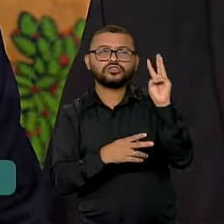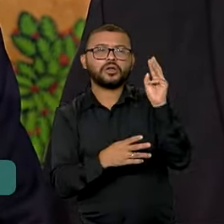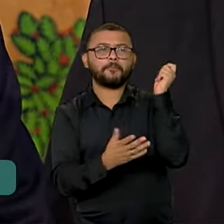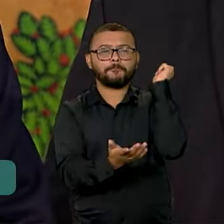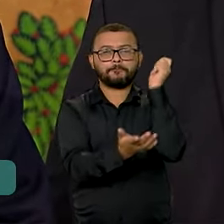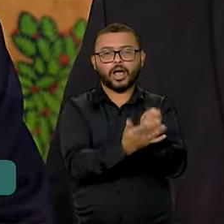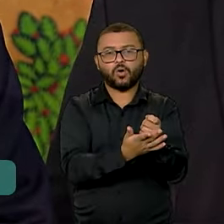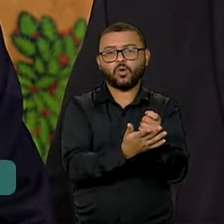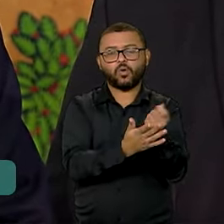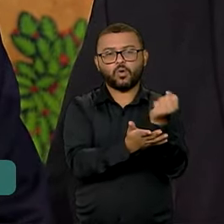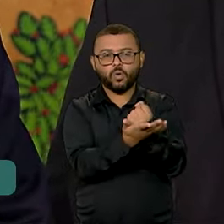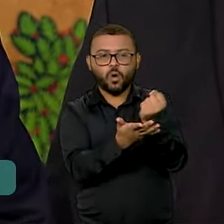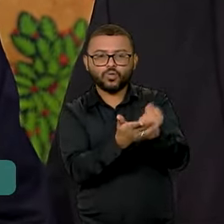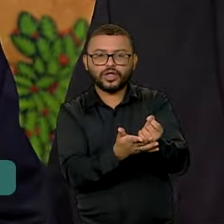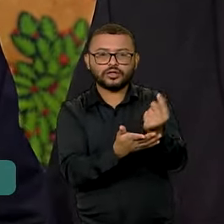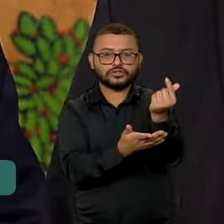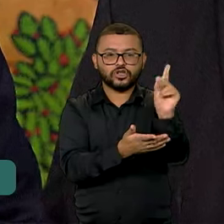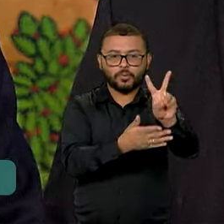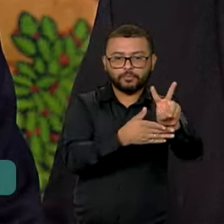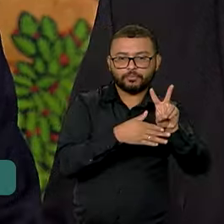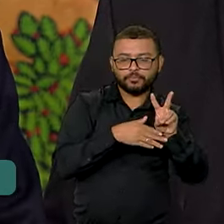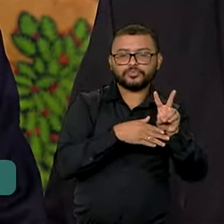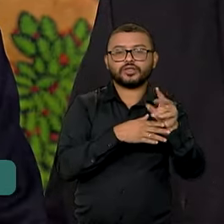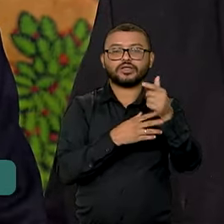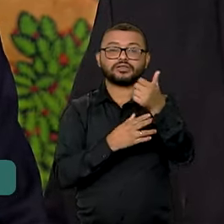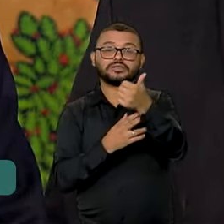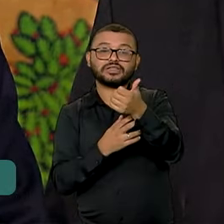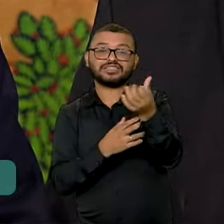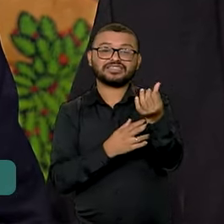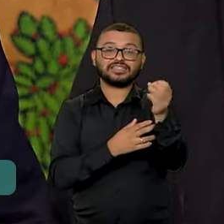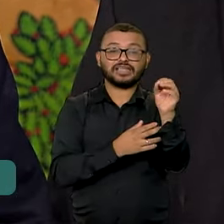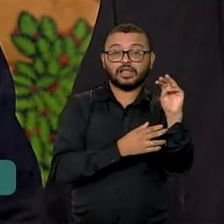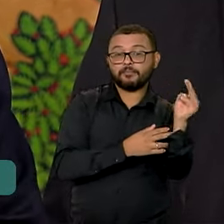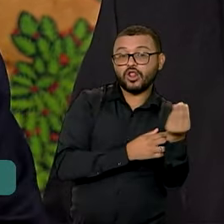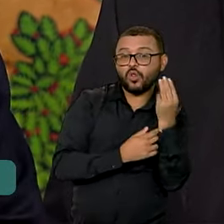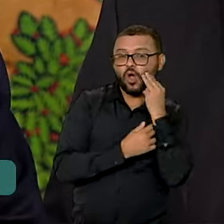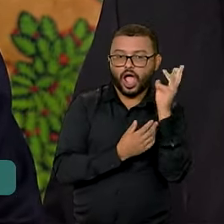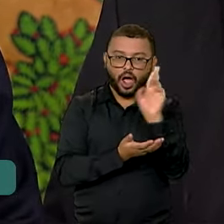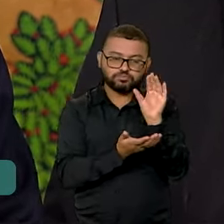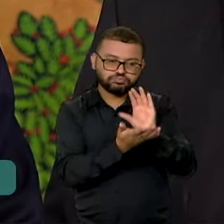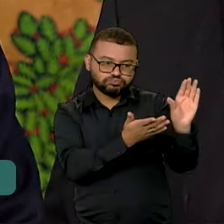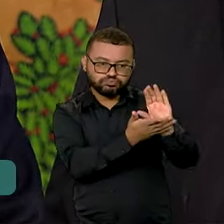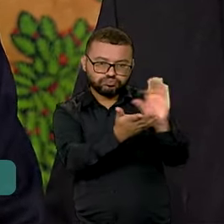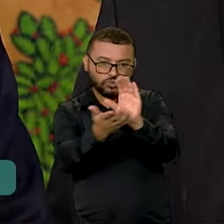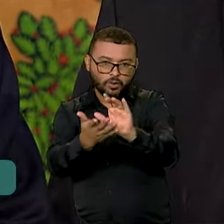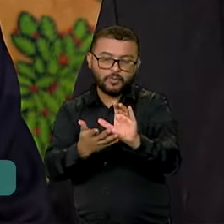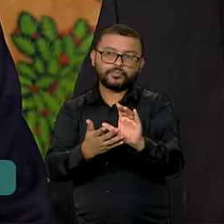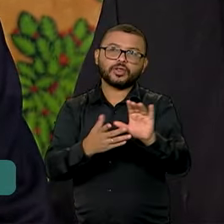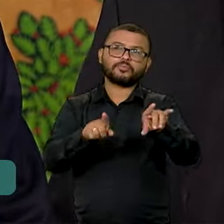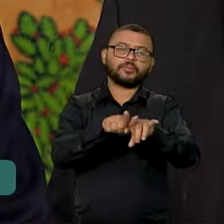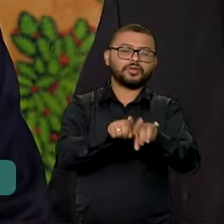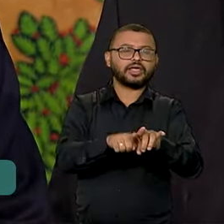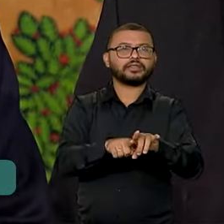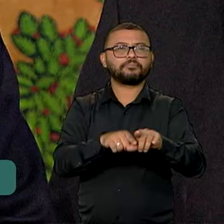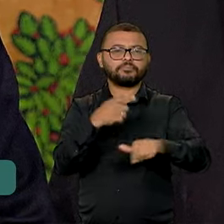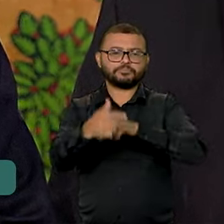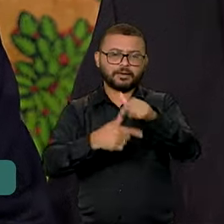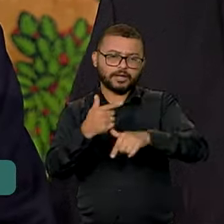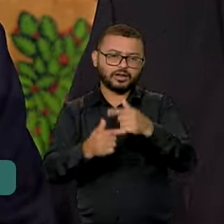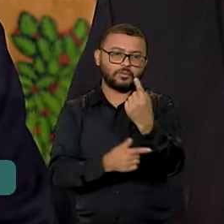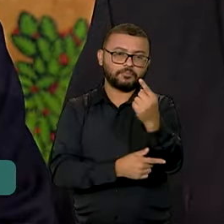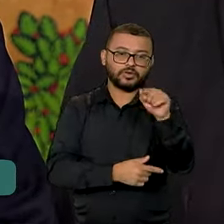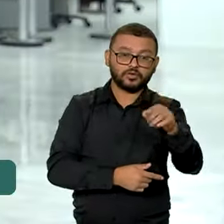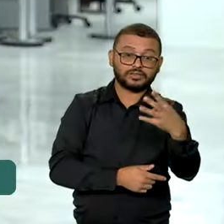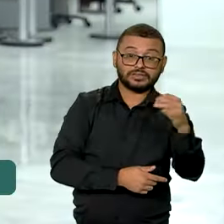fez contratação de aproximadamente 160 milhões de reais com 1.300 operações